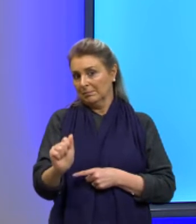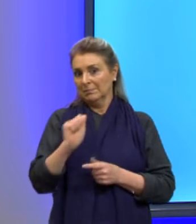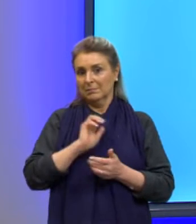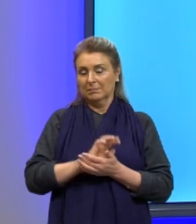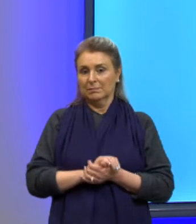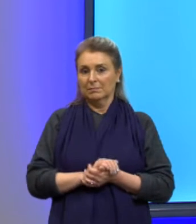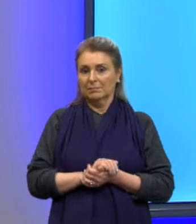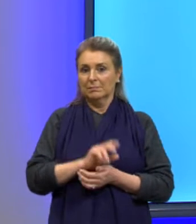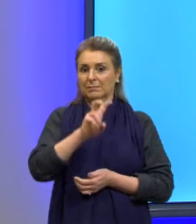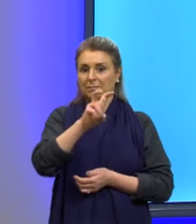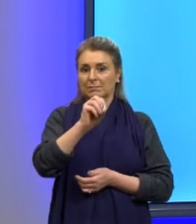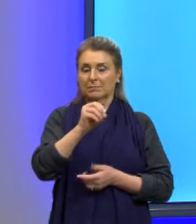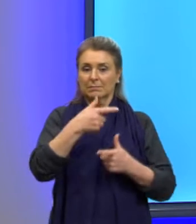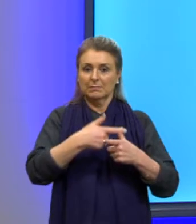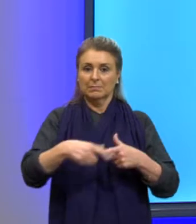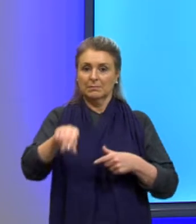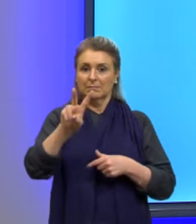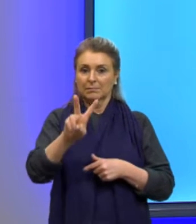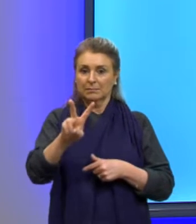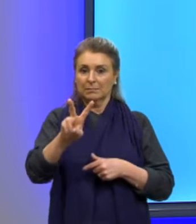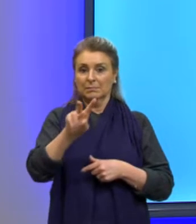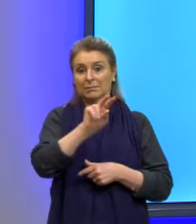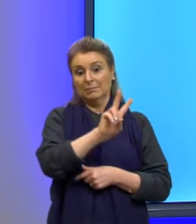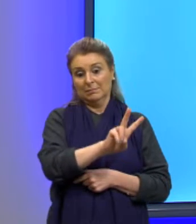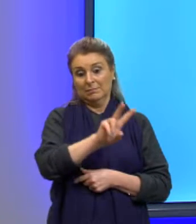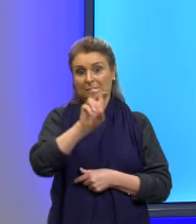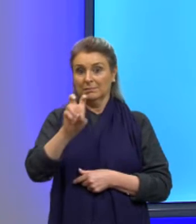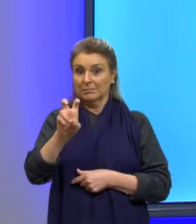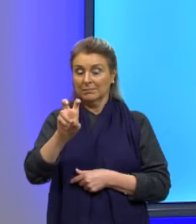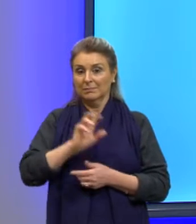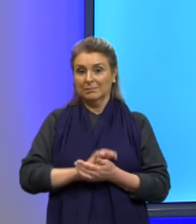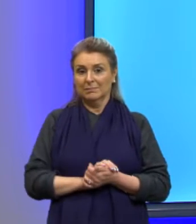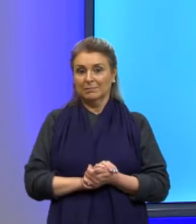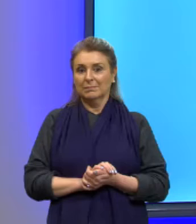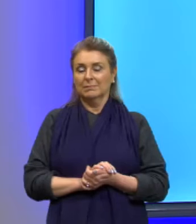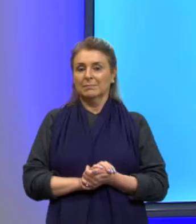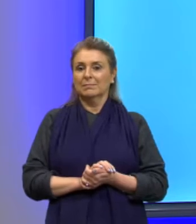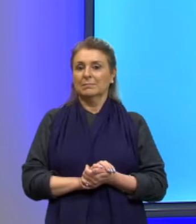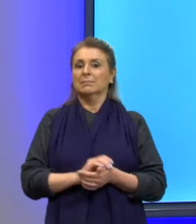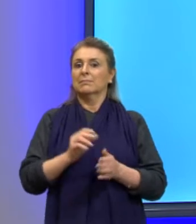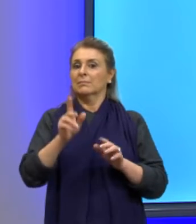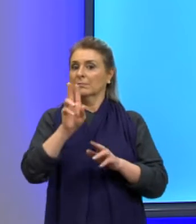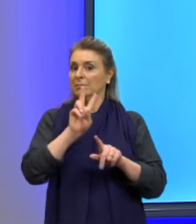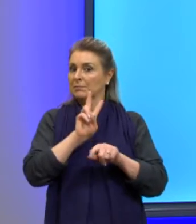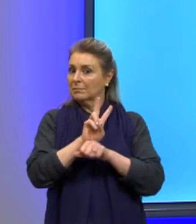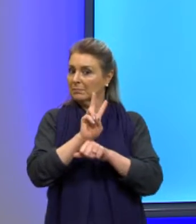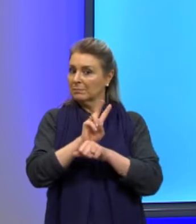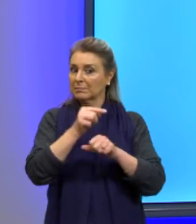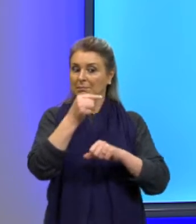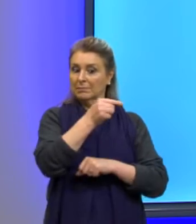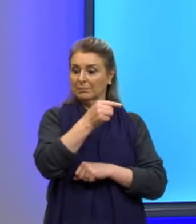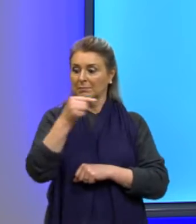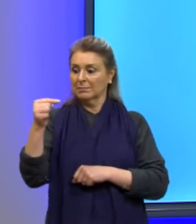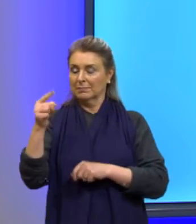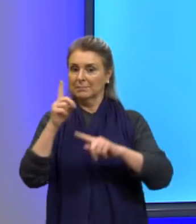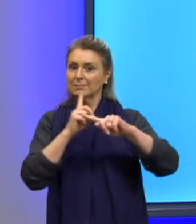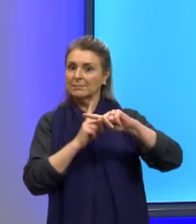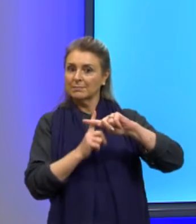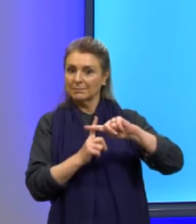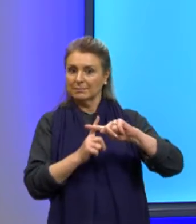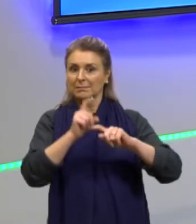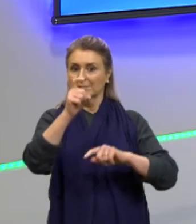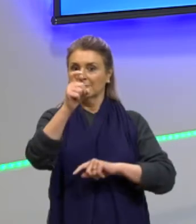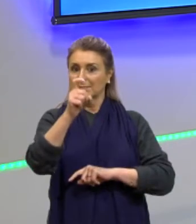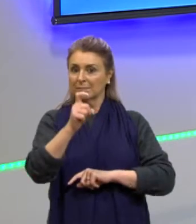Logo, 50 dividido por 2, 25. Essa regra de sinal de menos com menos, mais. Então, o meu